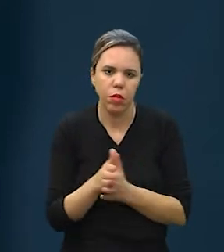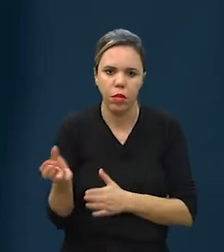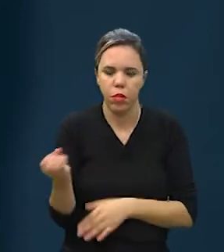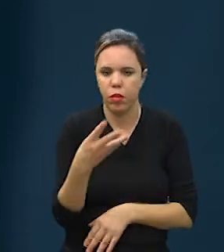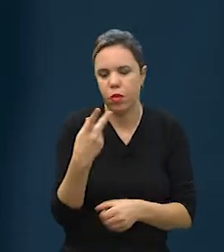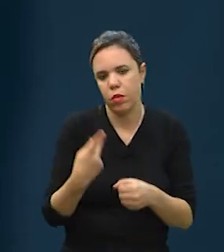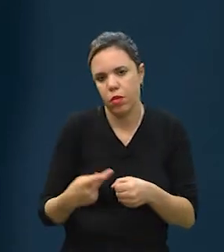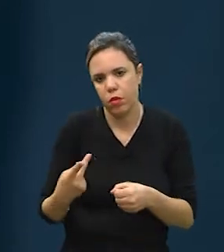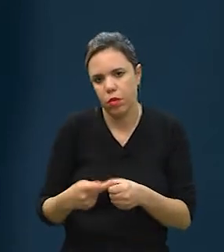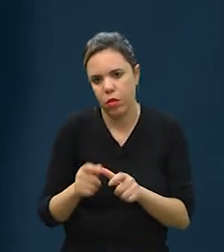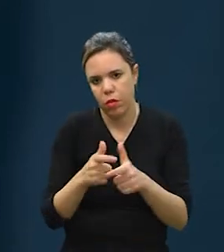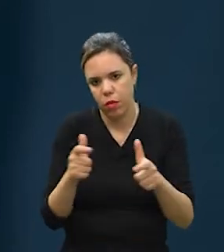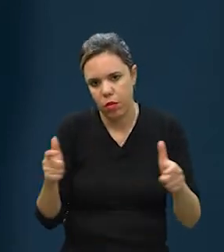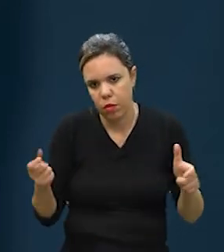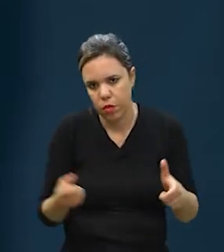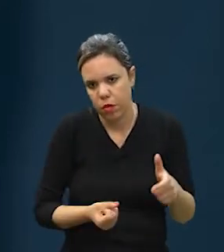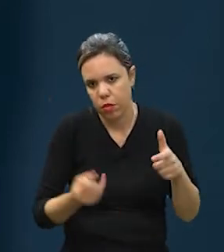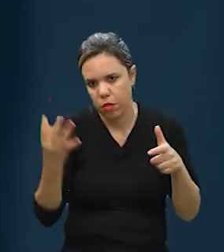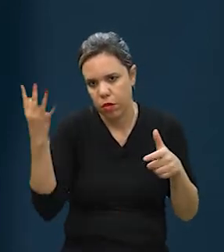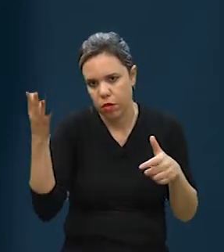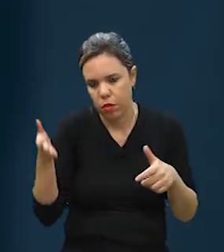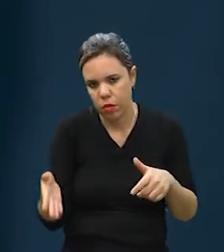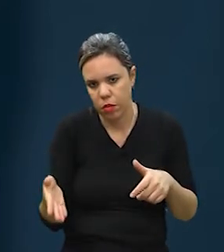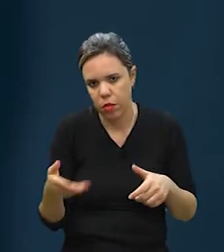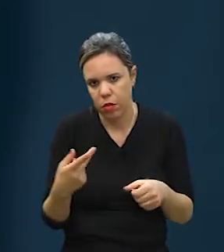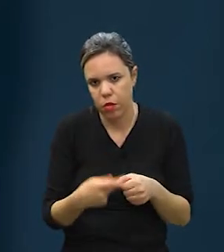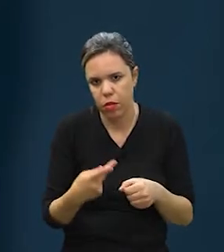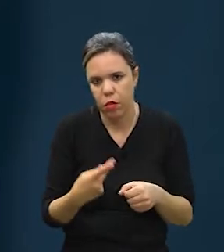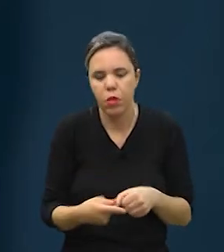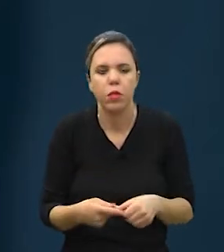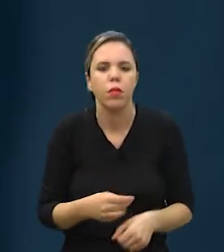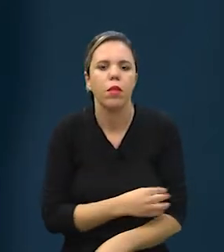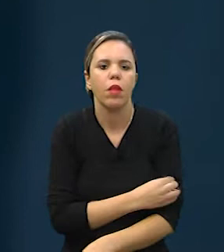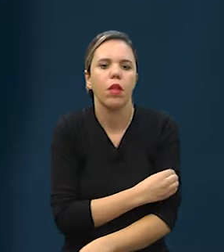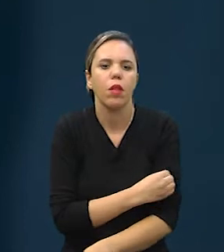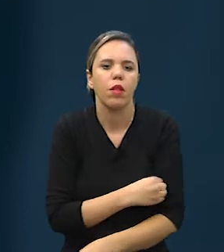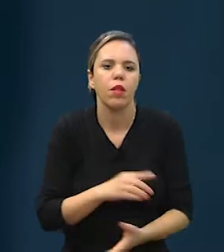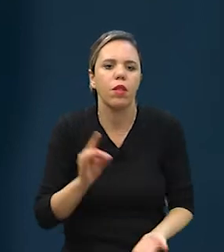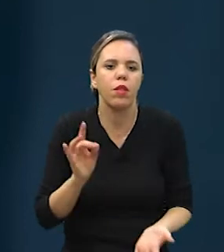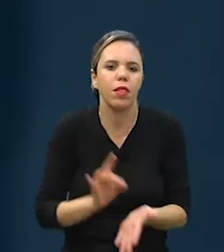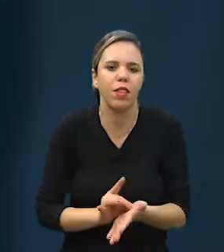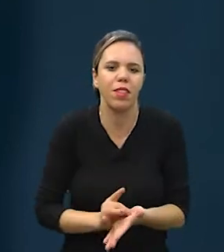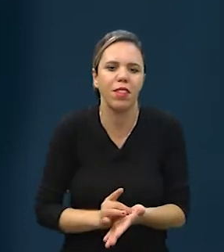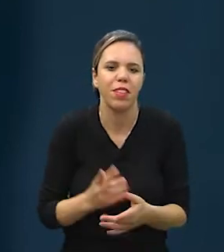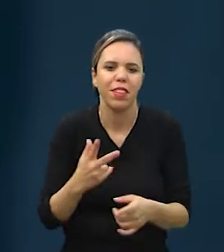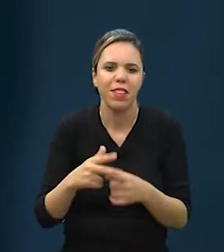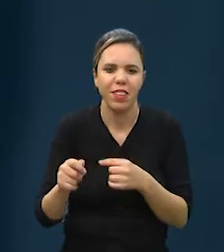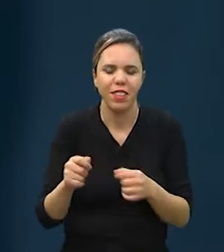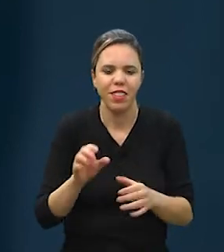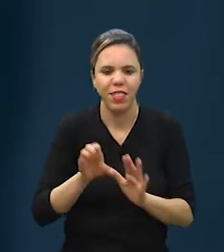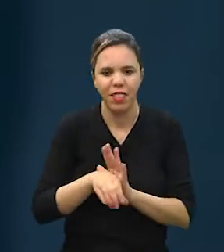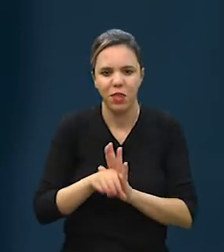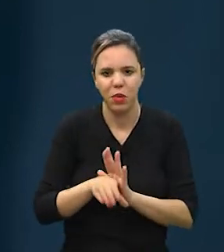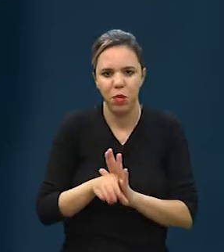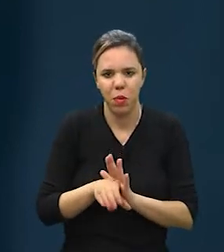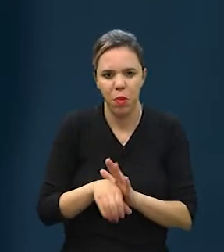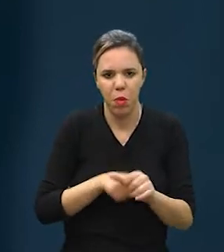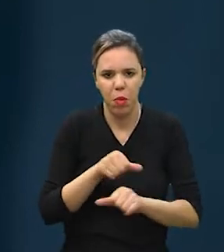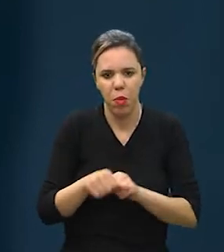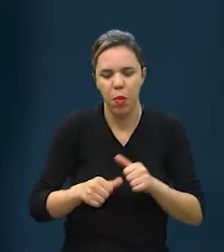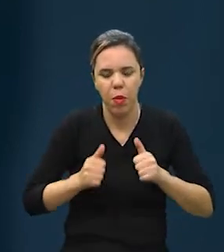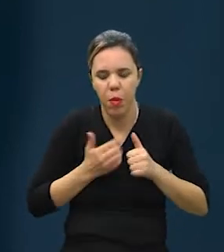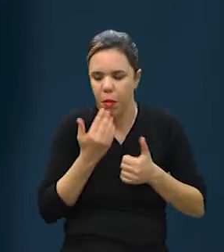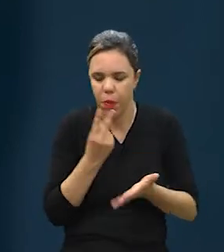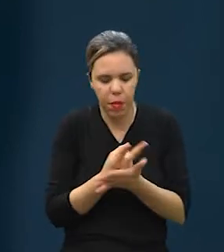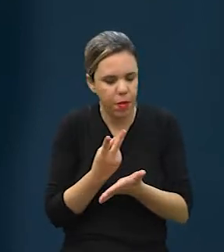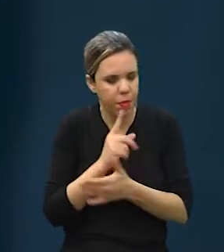novas linhas, aumentando a nossa quantidade de produtos para realmente bater bem no nosso conceito, que é a quebra da